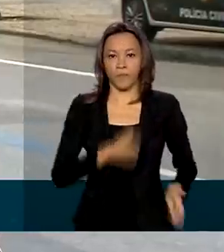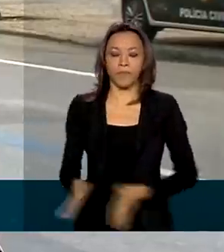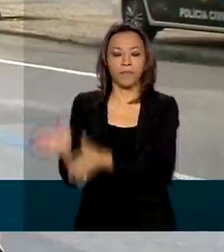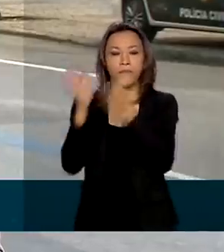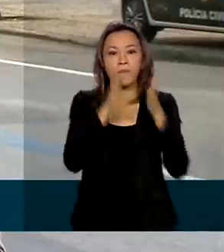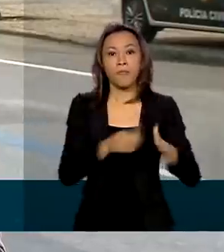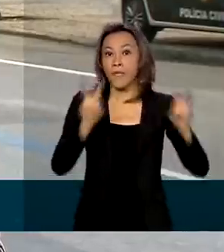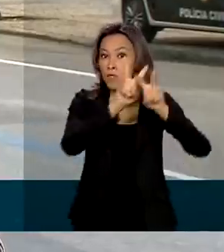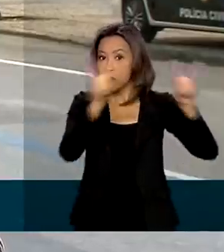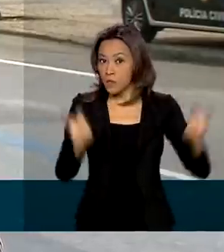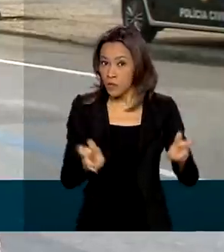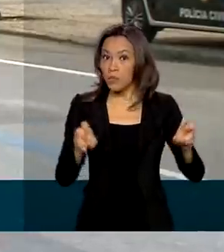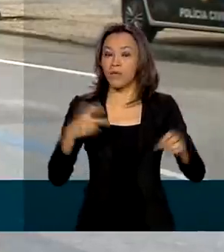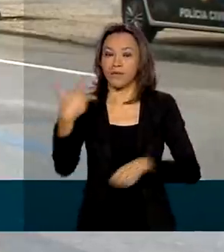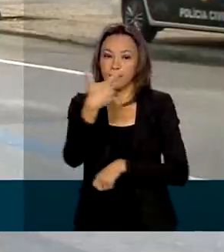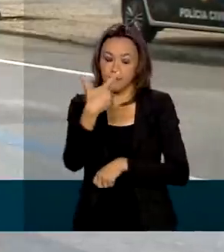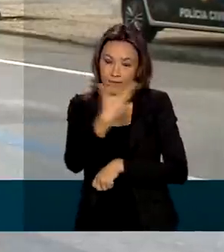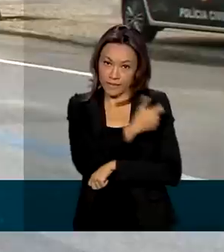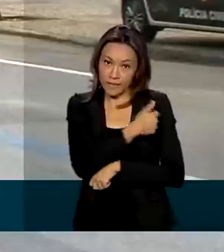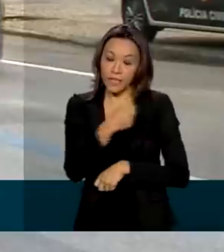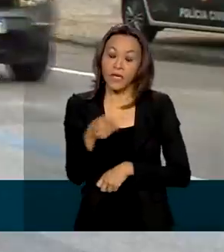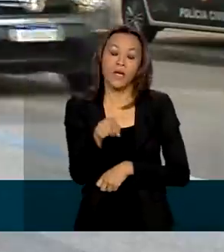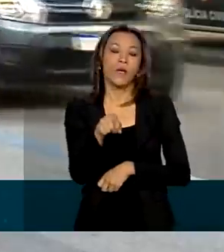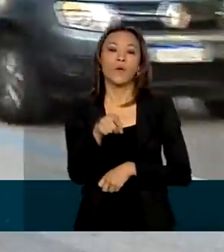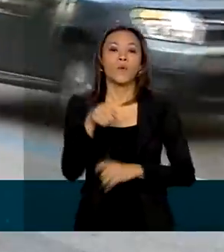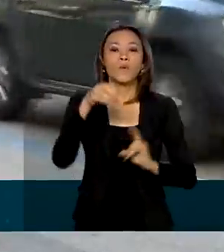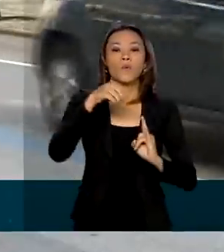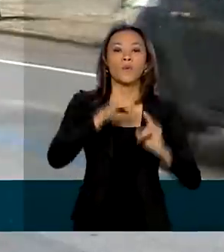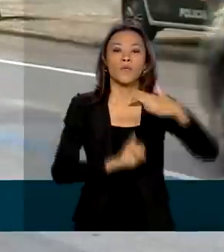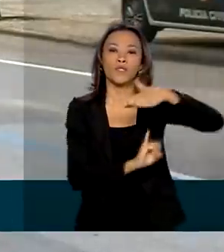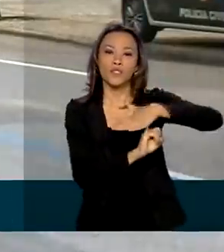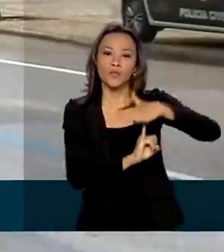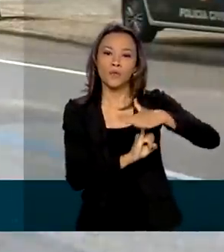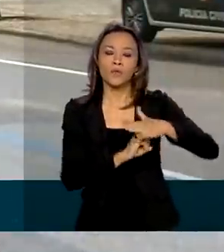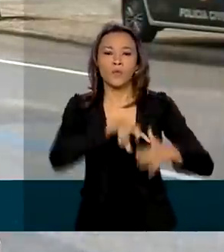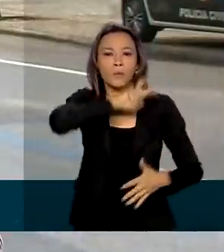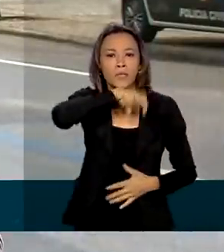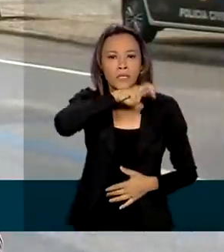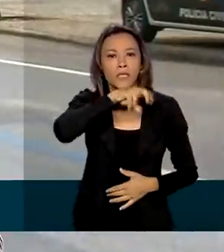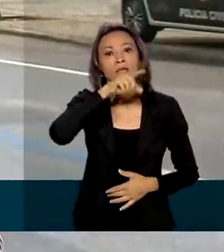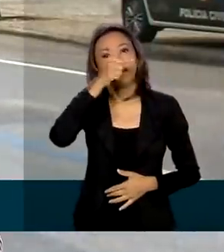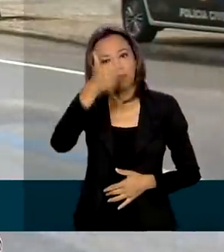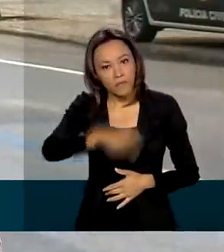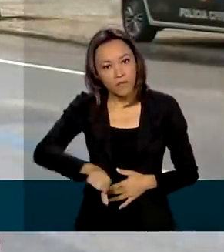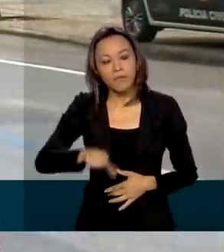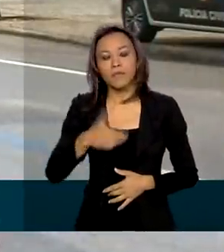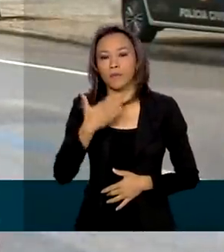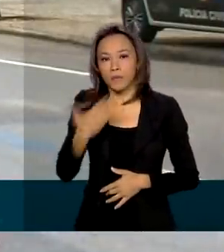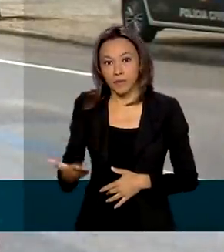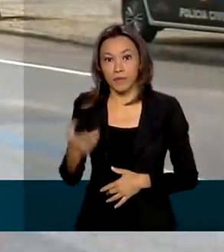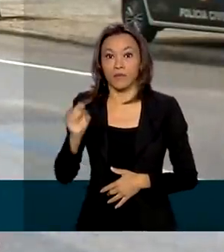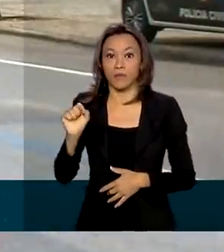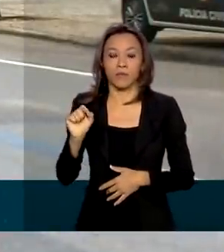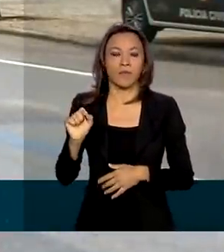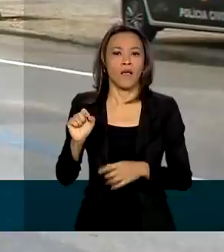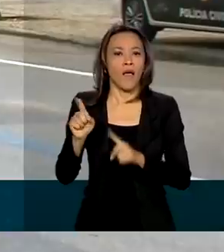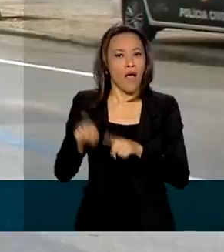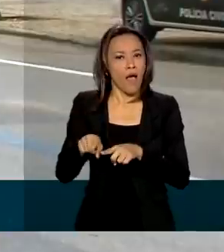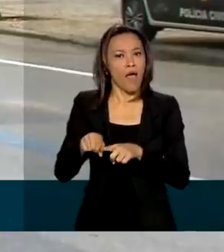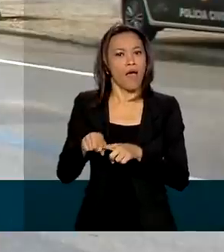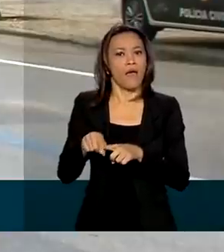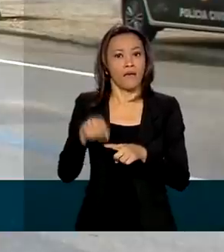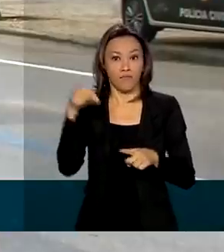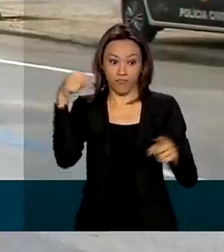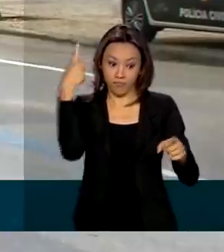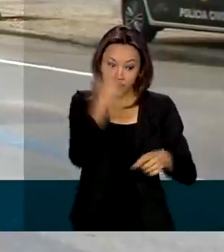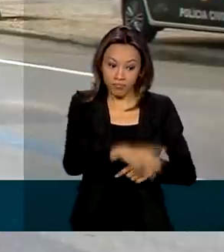o Instituto Butantan fez o segundo pedido de autorização temporária de uso emergencial, desta vez das vacinas embasadas no próprio